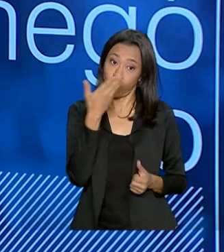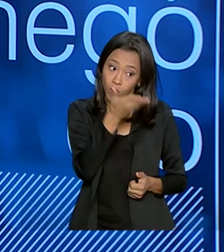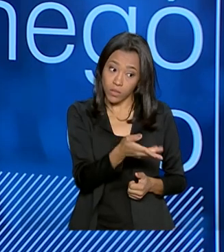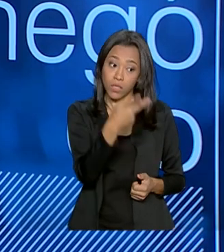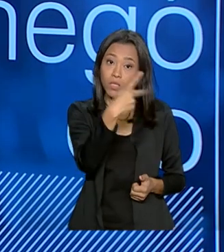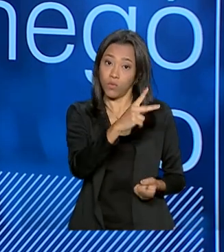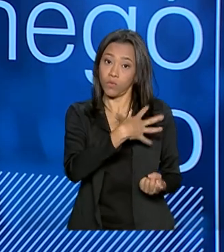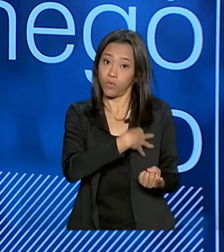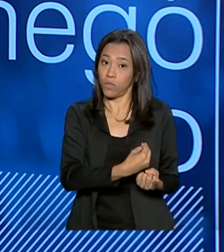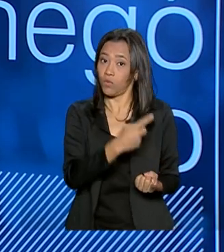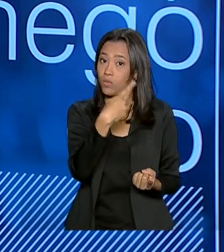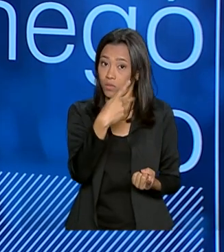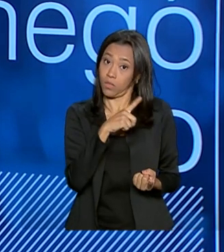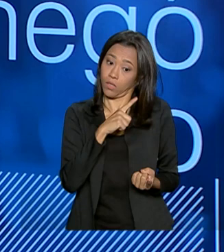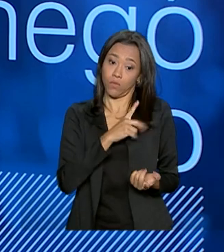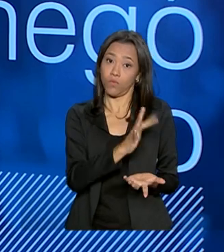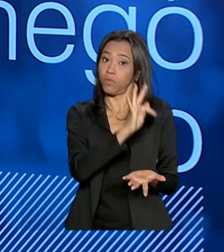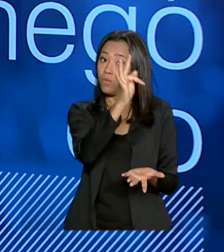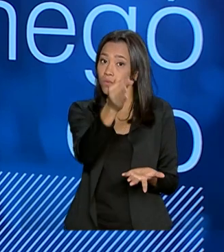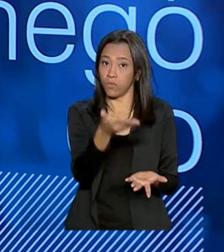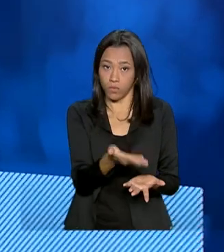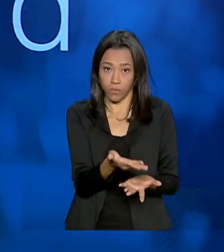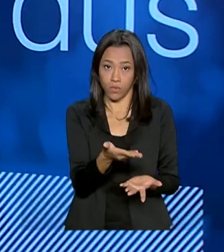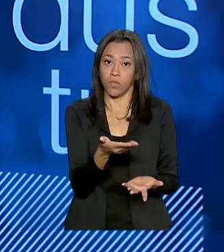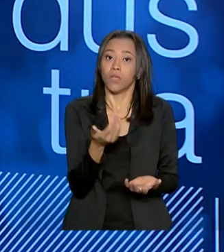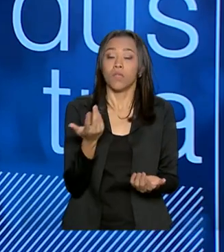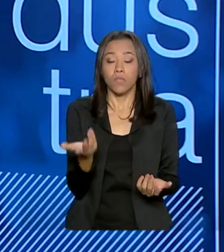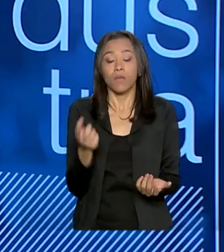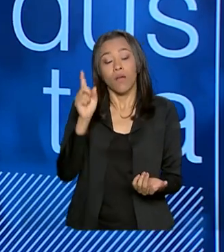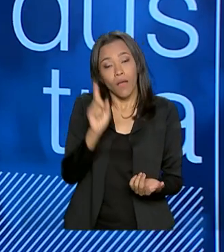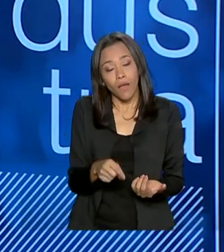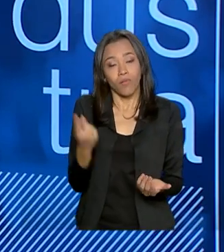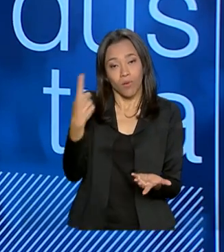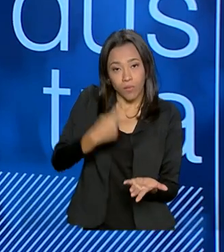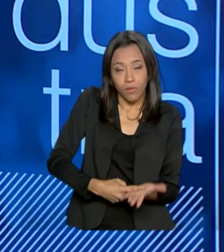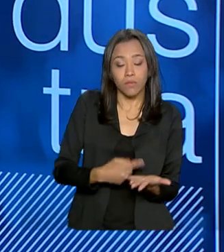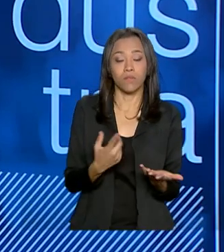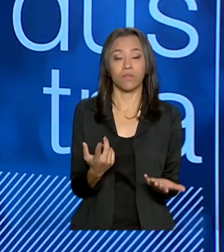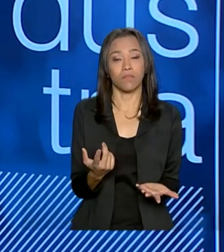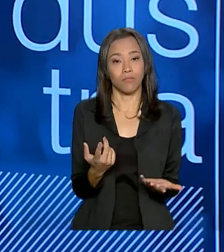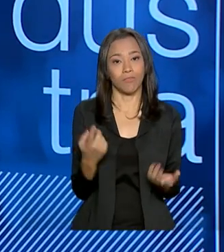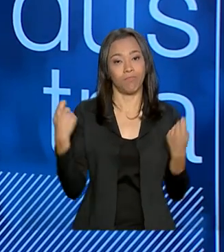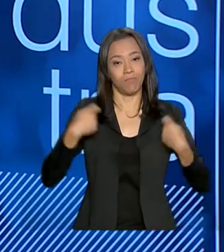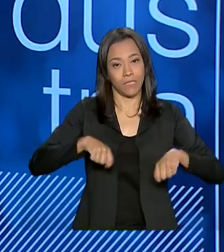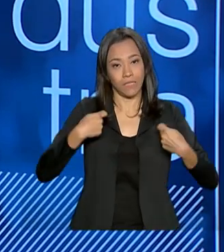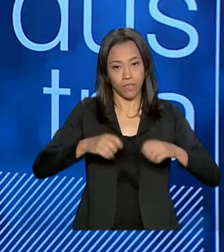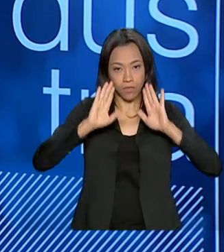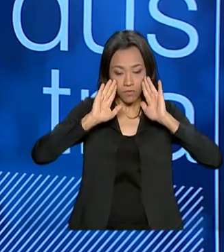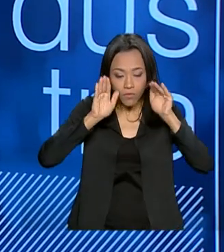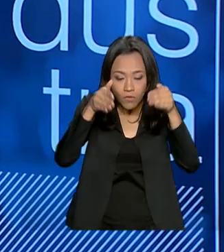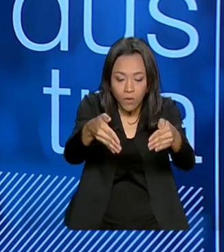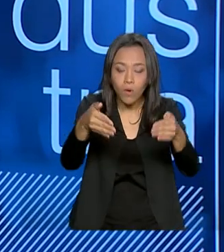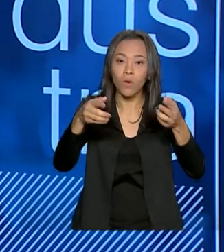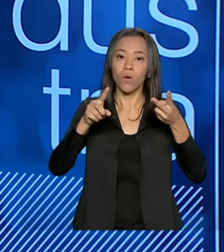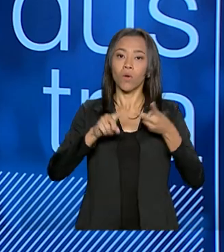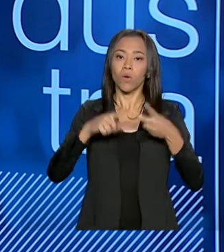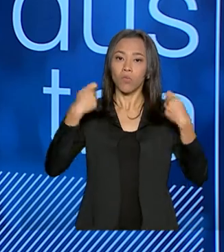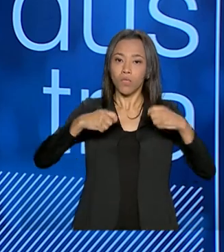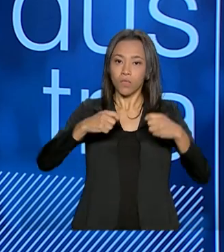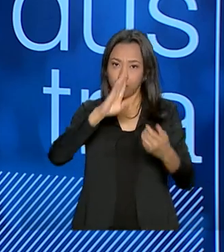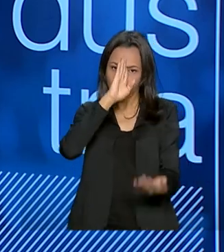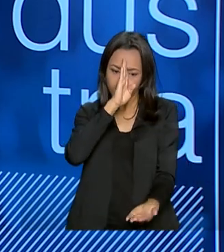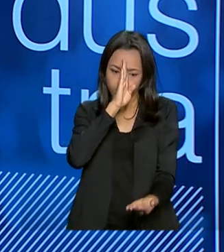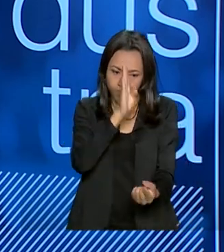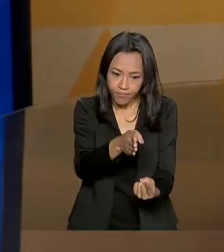teus filhos tenham um futuro. Então, é uma tarefa que ela requer foco, requer determinação,